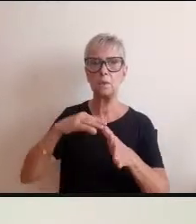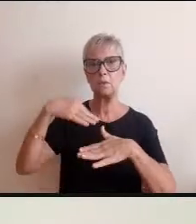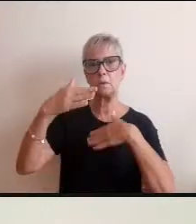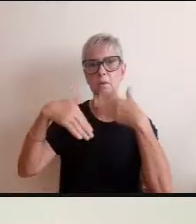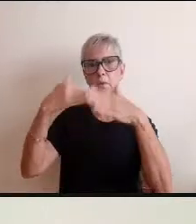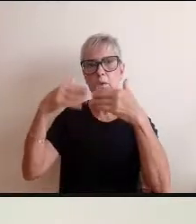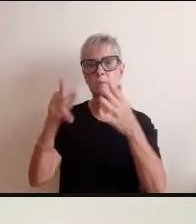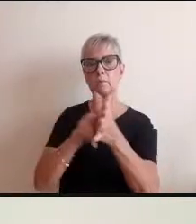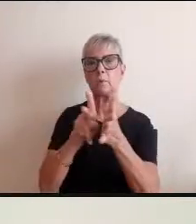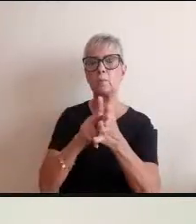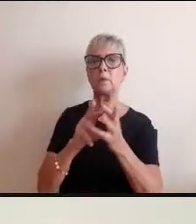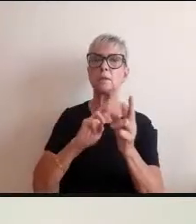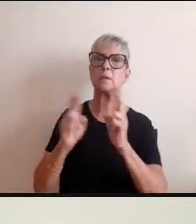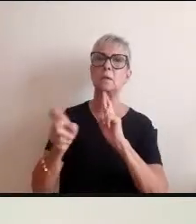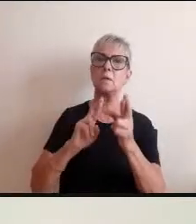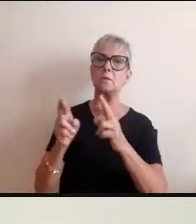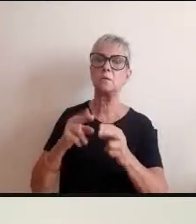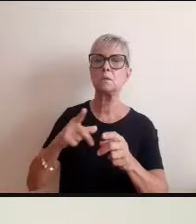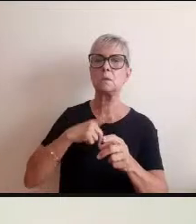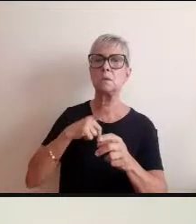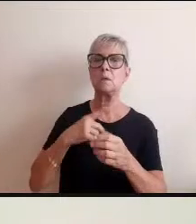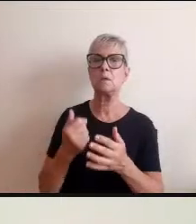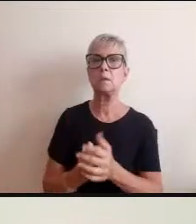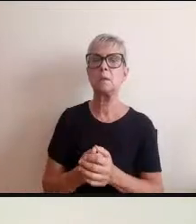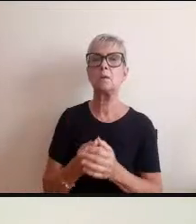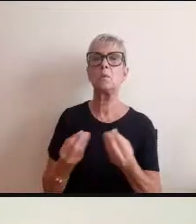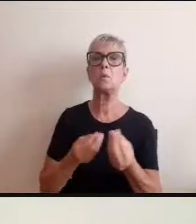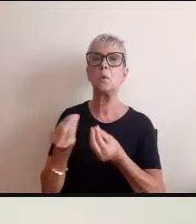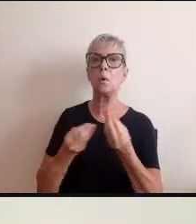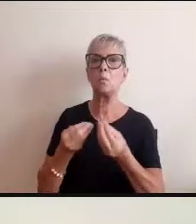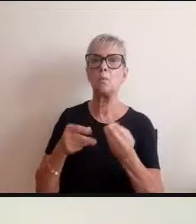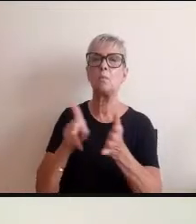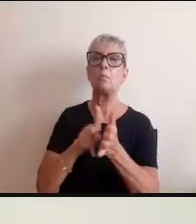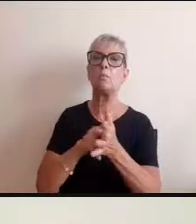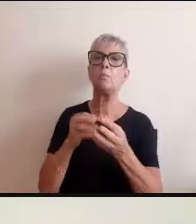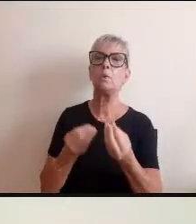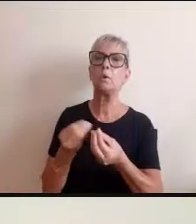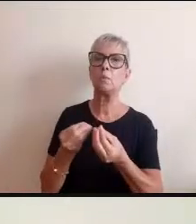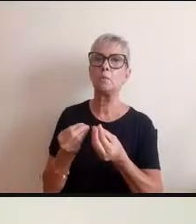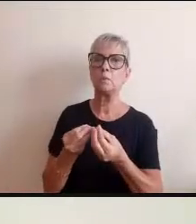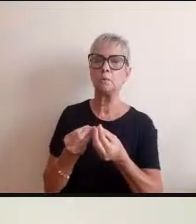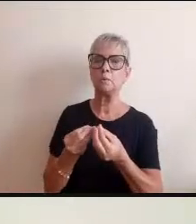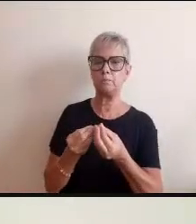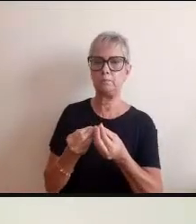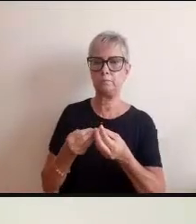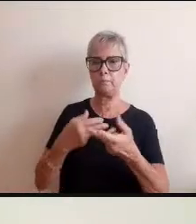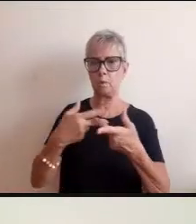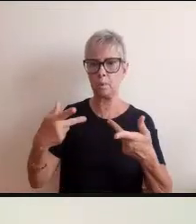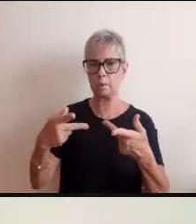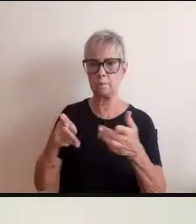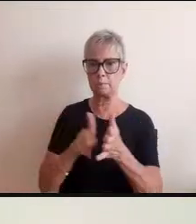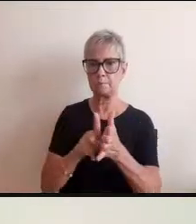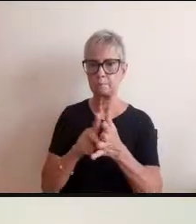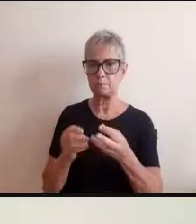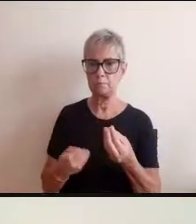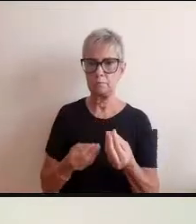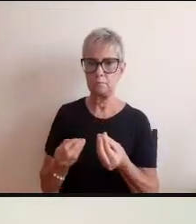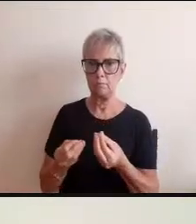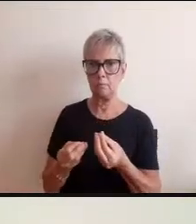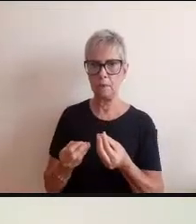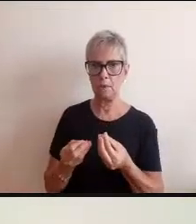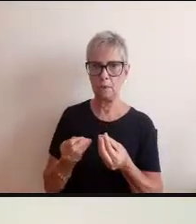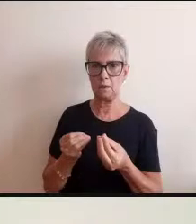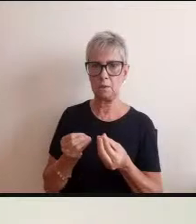então a gente tem uma duração específica algo assim que os artistas que